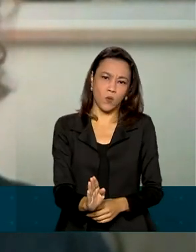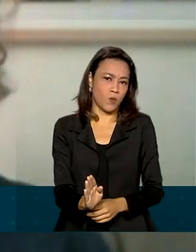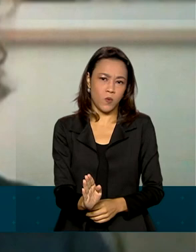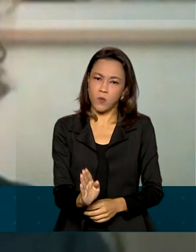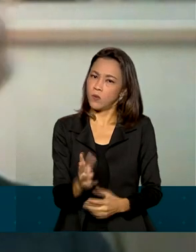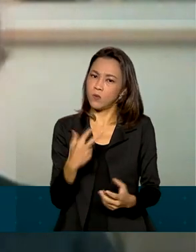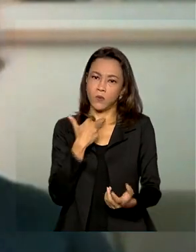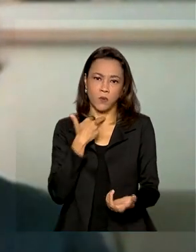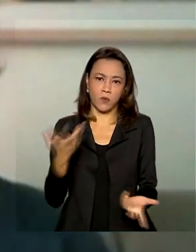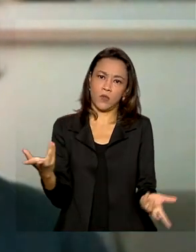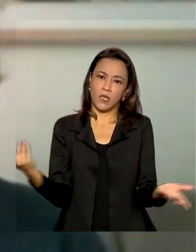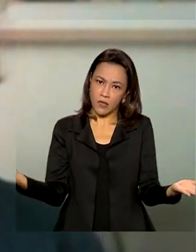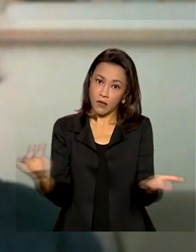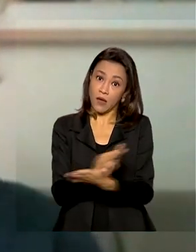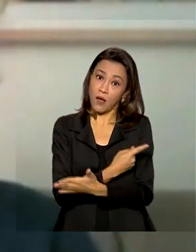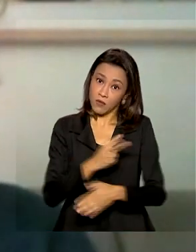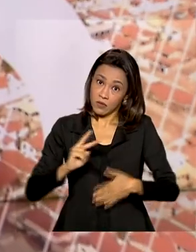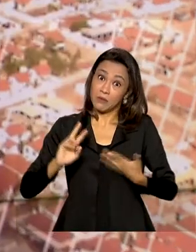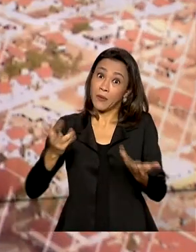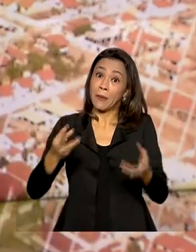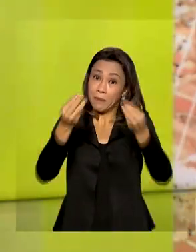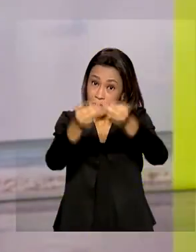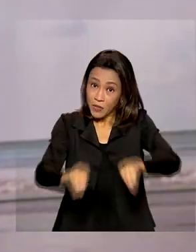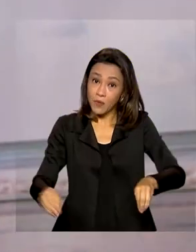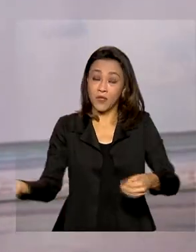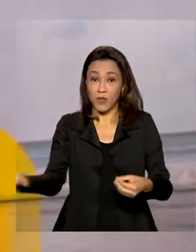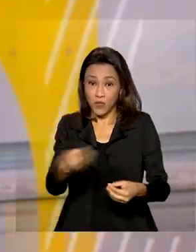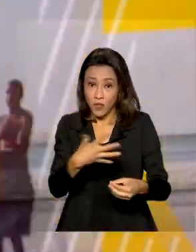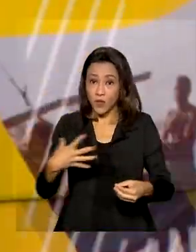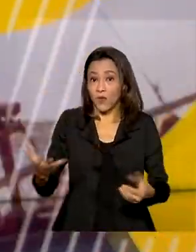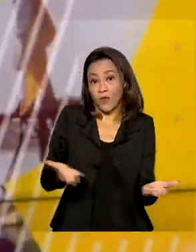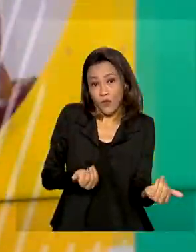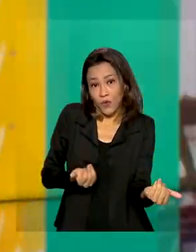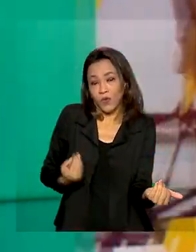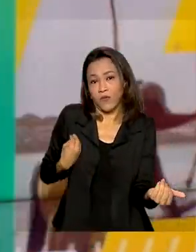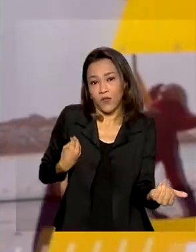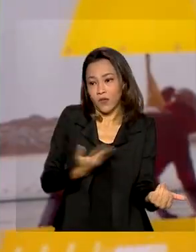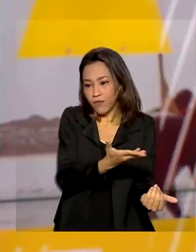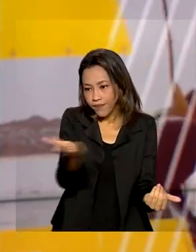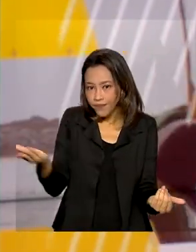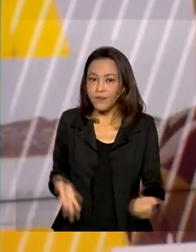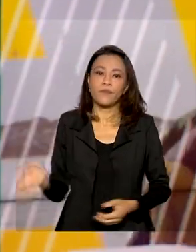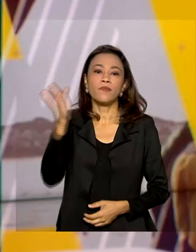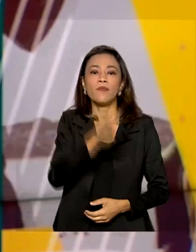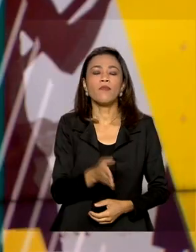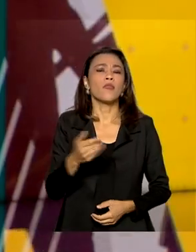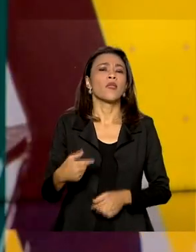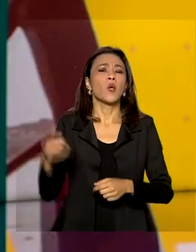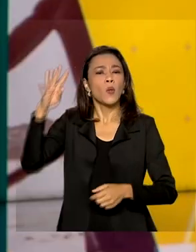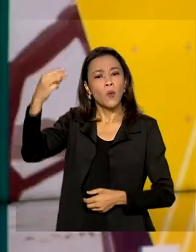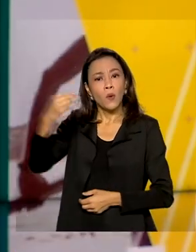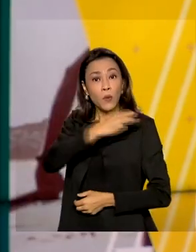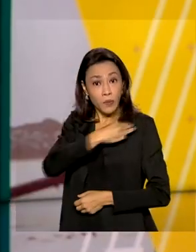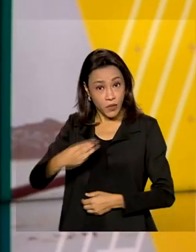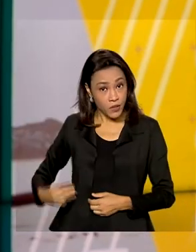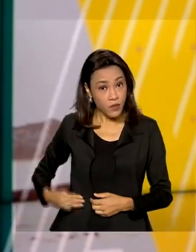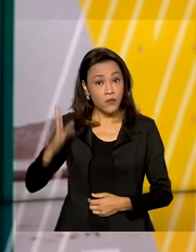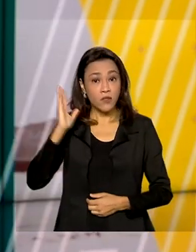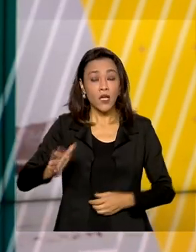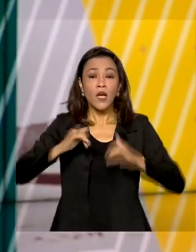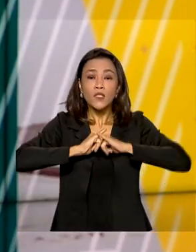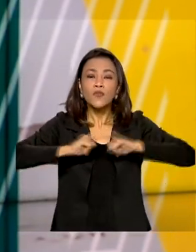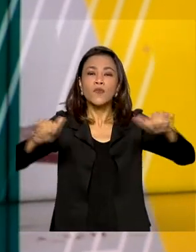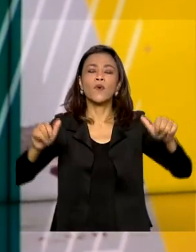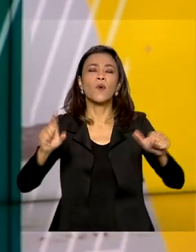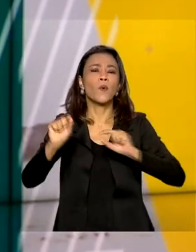cause esse estrago nas novas gerações. O ministro da Educação, Milton Ribeiro, anunciou as datas do Exame Nacional do Ensino